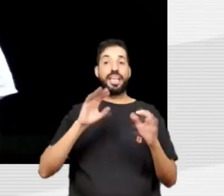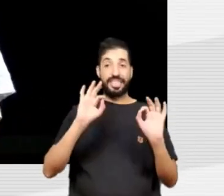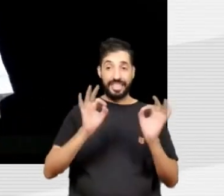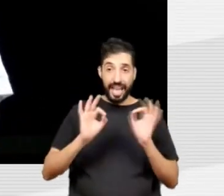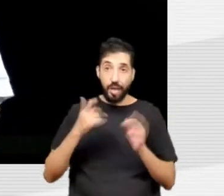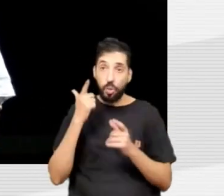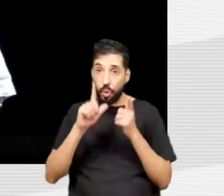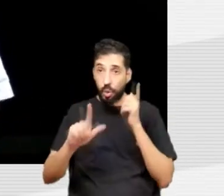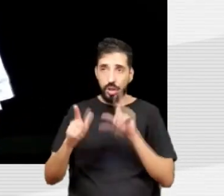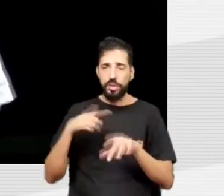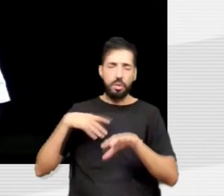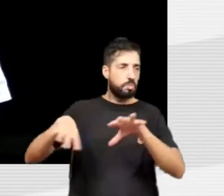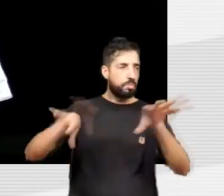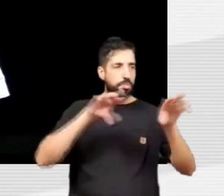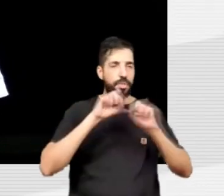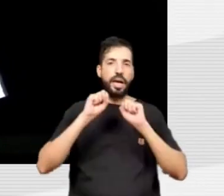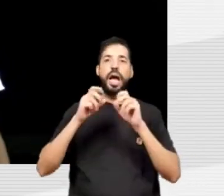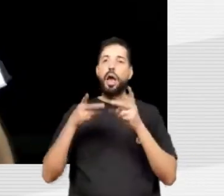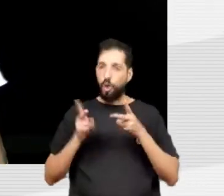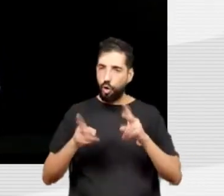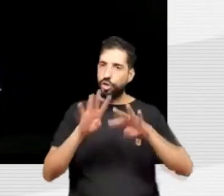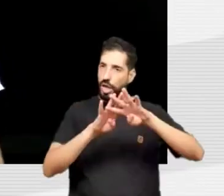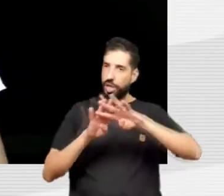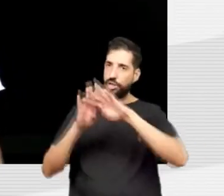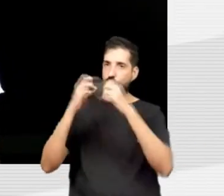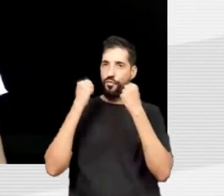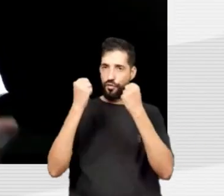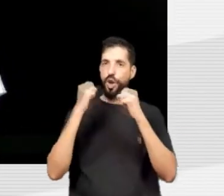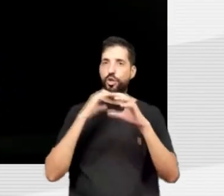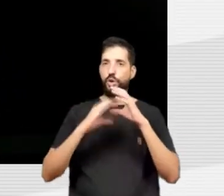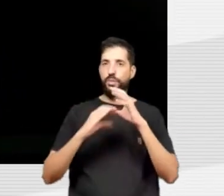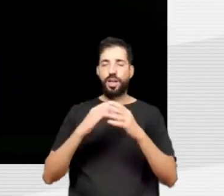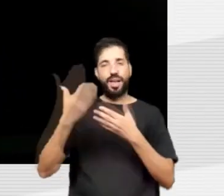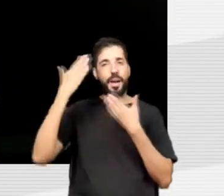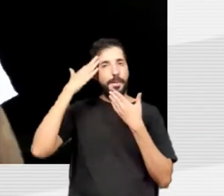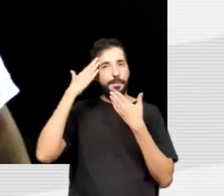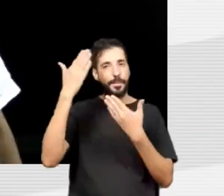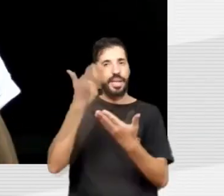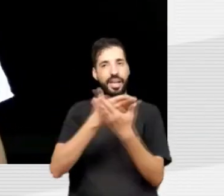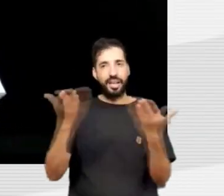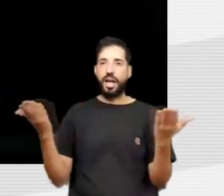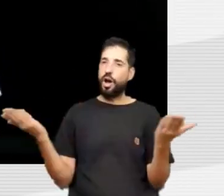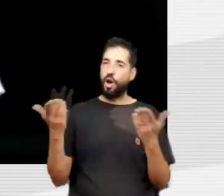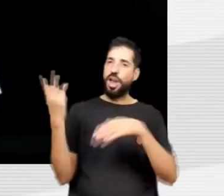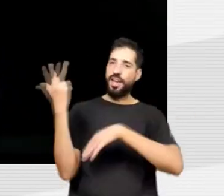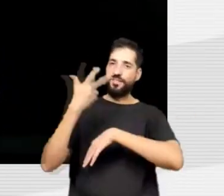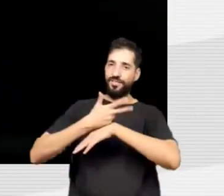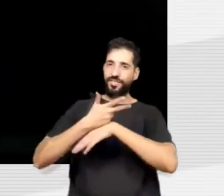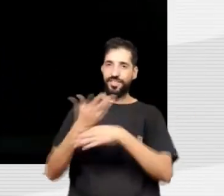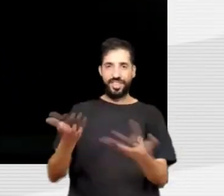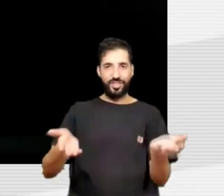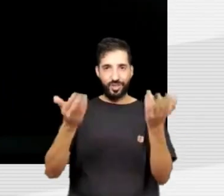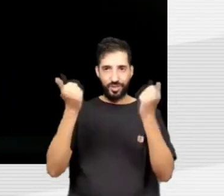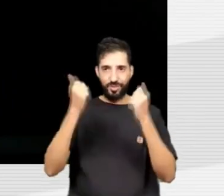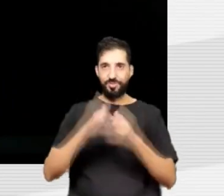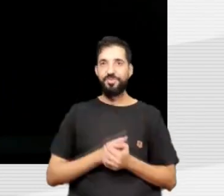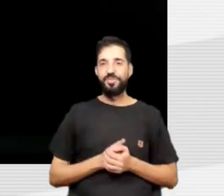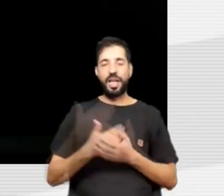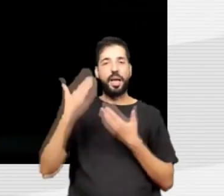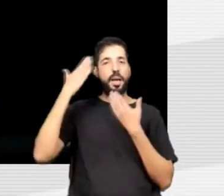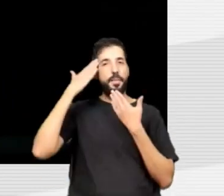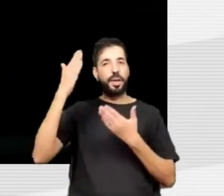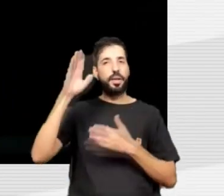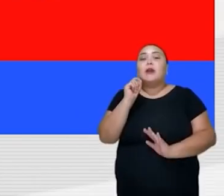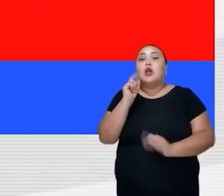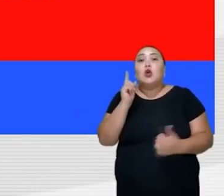e continuar essa rede potente de comunicação. Muito obrigada, gente. Vamos ao vídeo, Jorge. Vamos colocar aí o vídeo. Obrigada, principalmente, a vocês, nossos